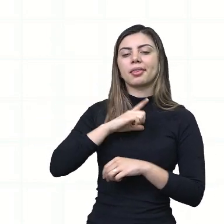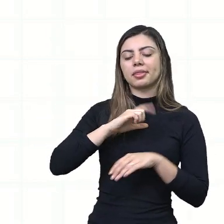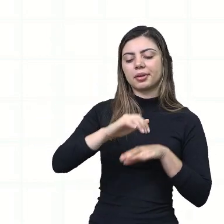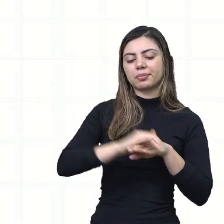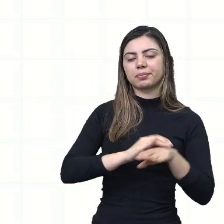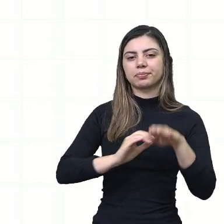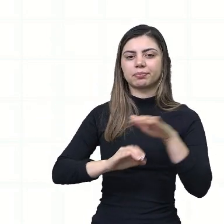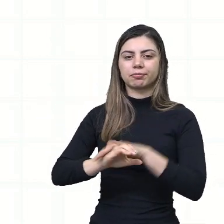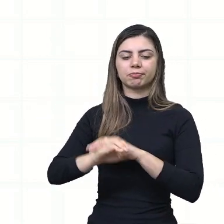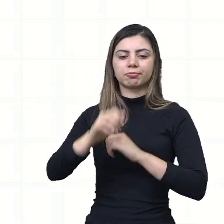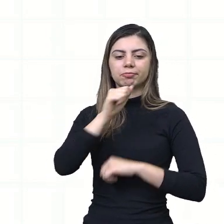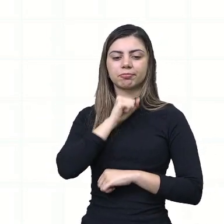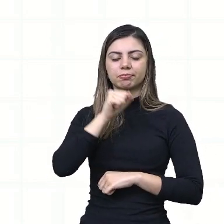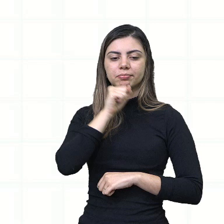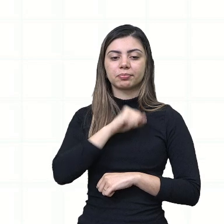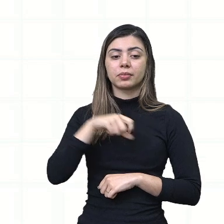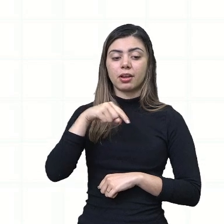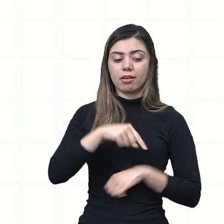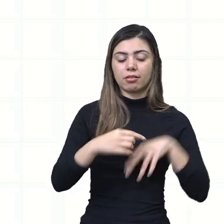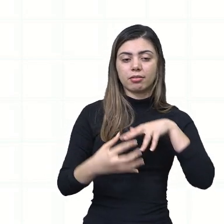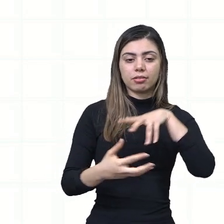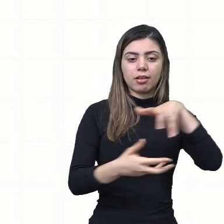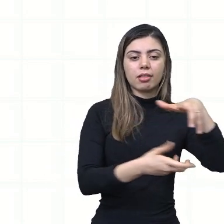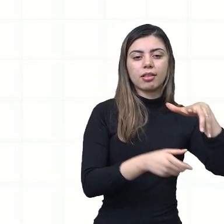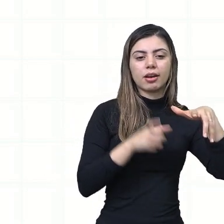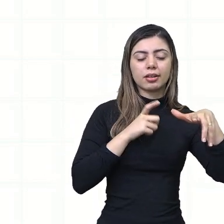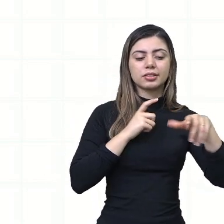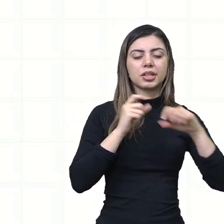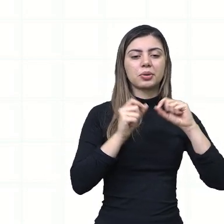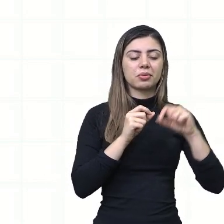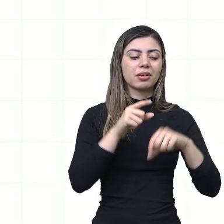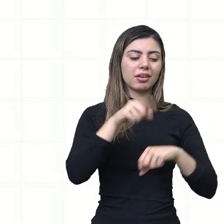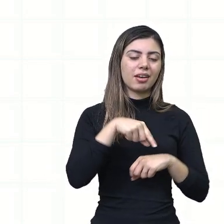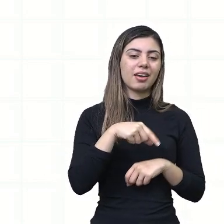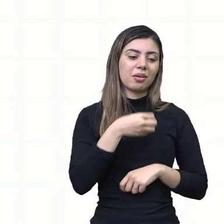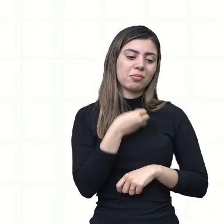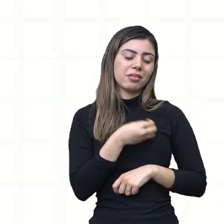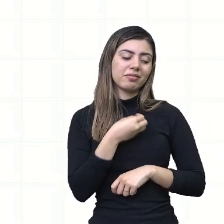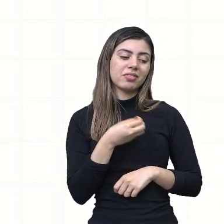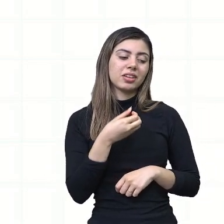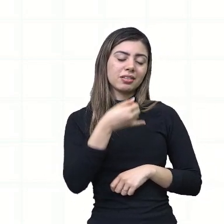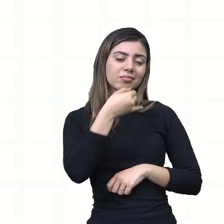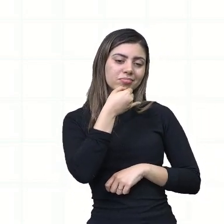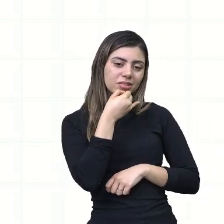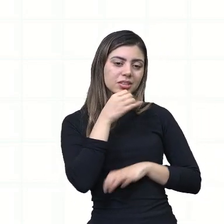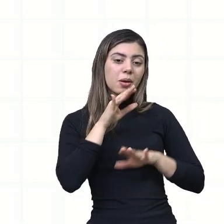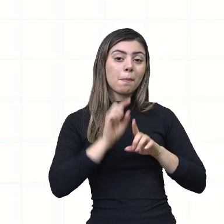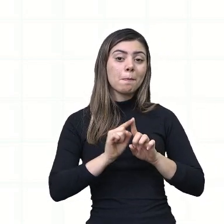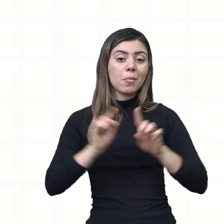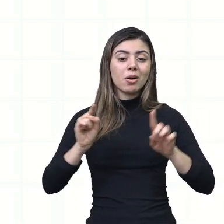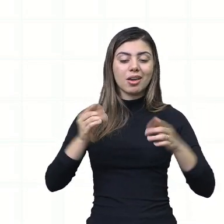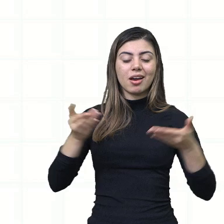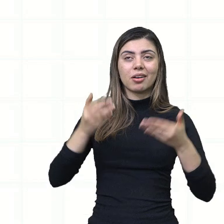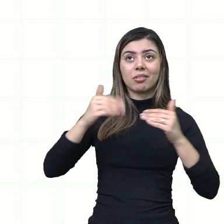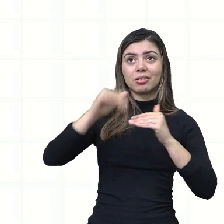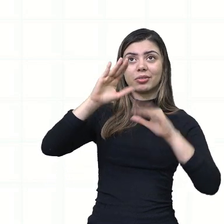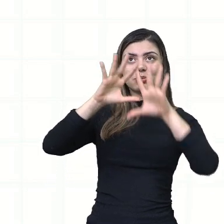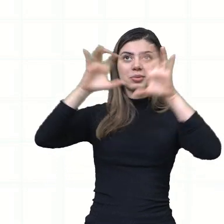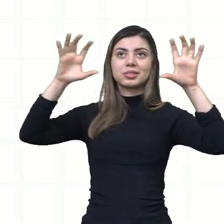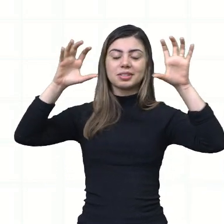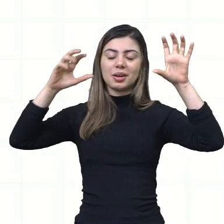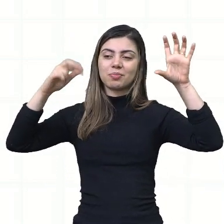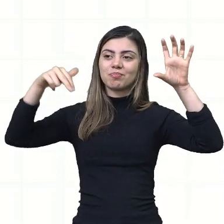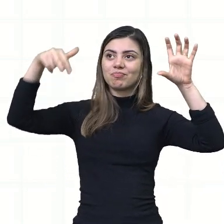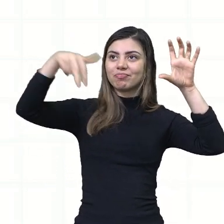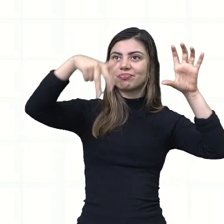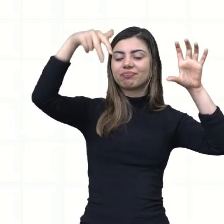antigos. Na terra, ela tinha um destino triste. Mas agora, como ela estava no céu, está tudo bem. Então,